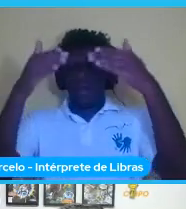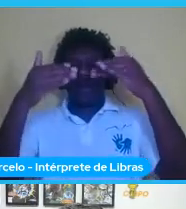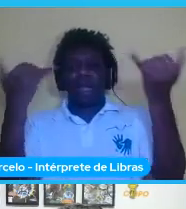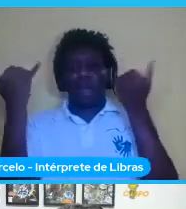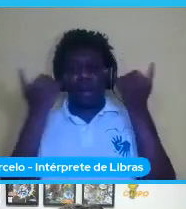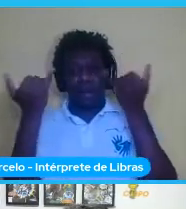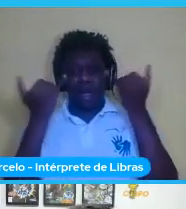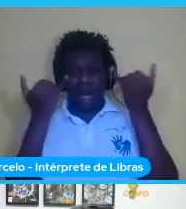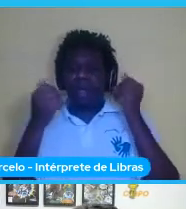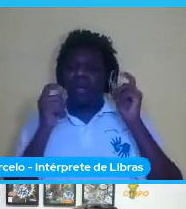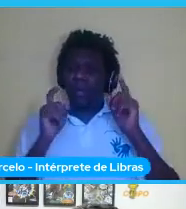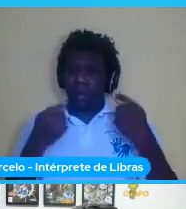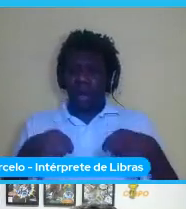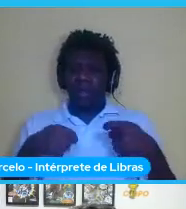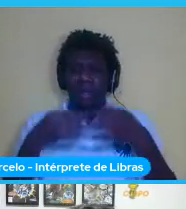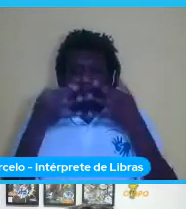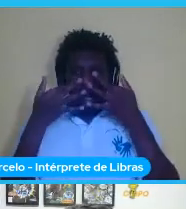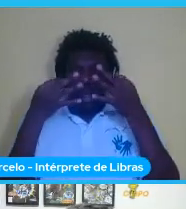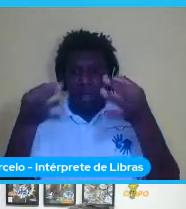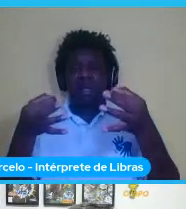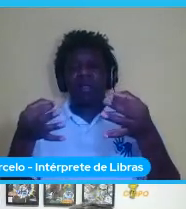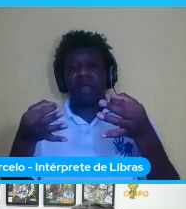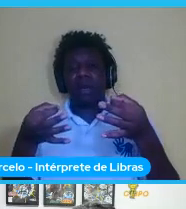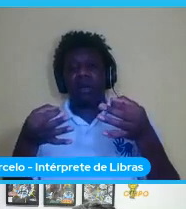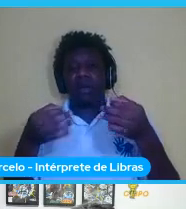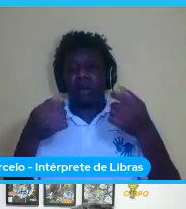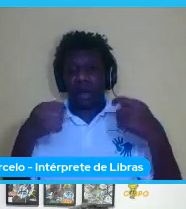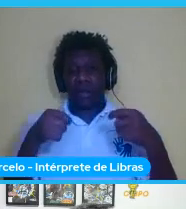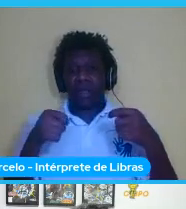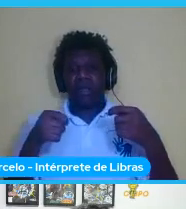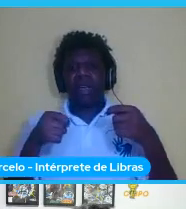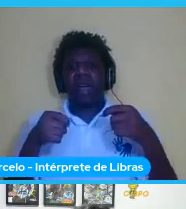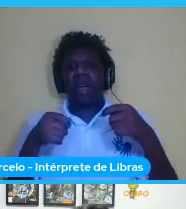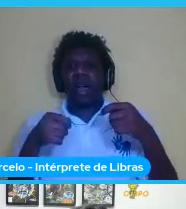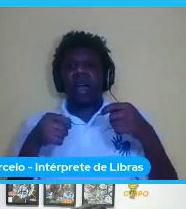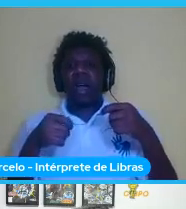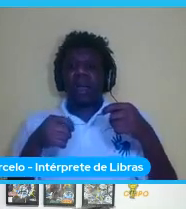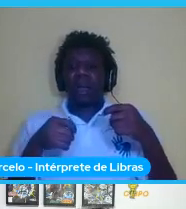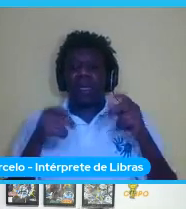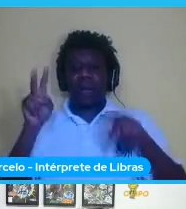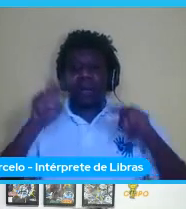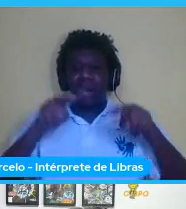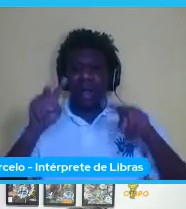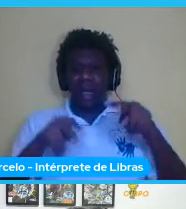está sempre atento a isso então está sempre avaliando o que você tem dentro de casa e como coletar as coisas